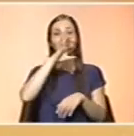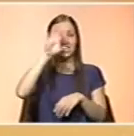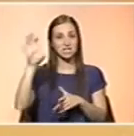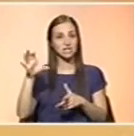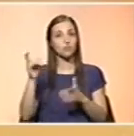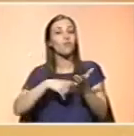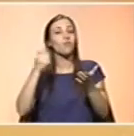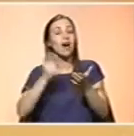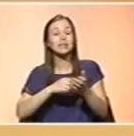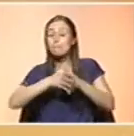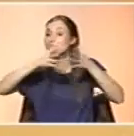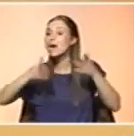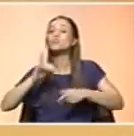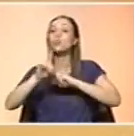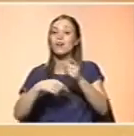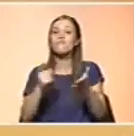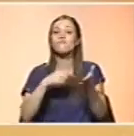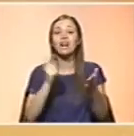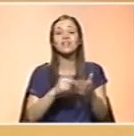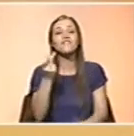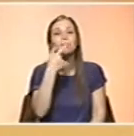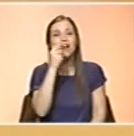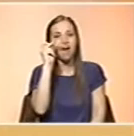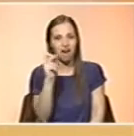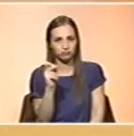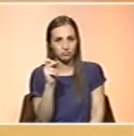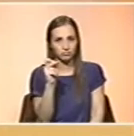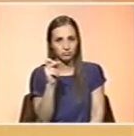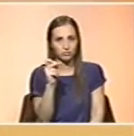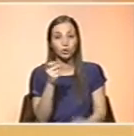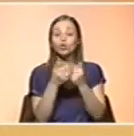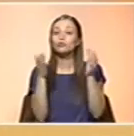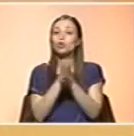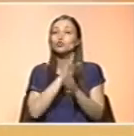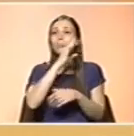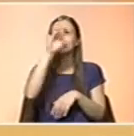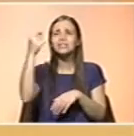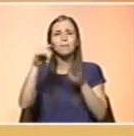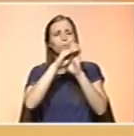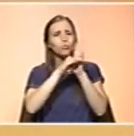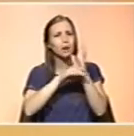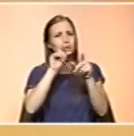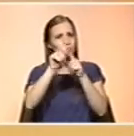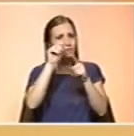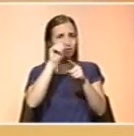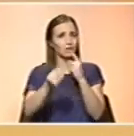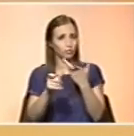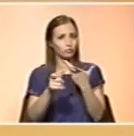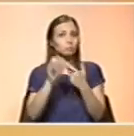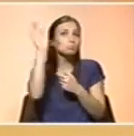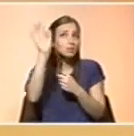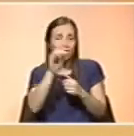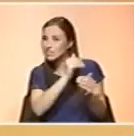mais dramáticas é exatamente a carência em vitamina A. E todos esses países têm programas específicos, as taxas são elevadíssimas, a